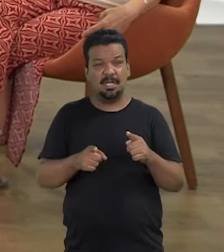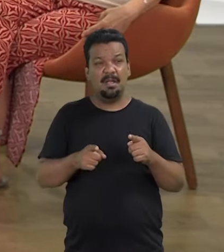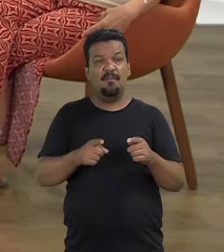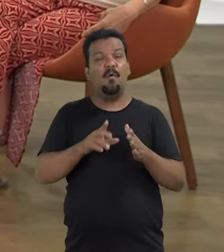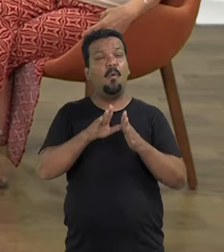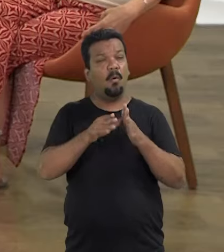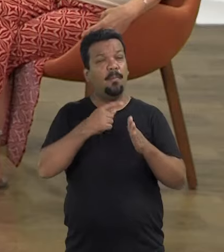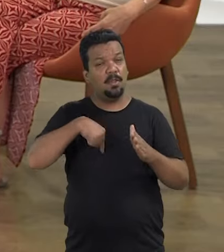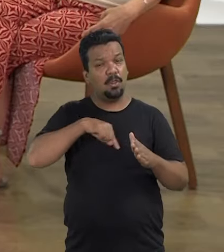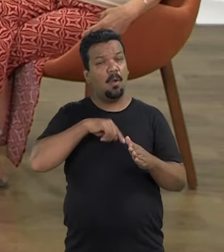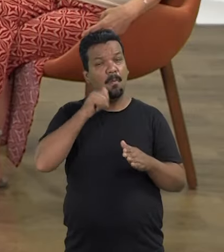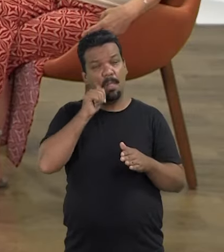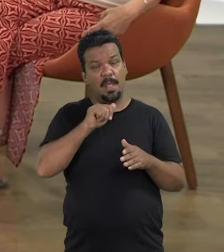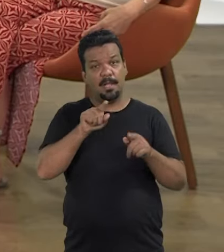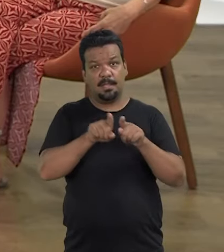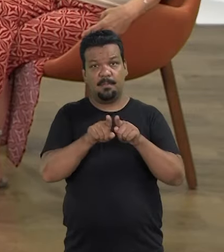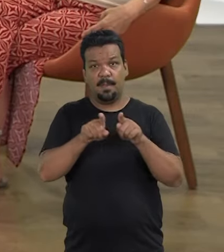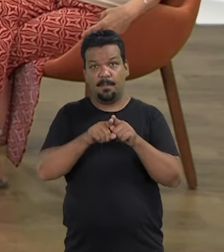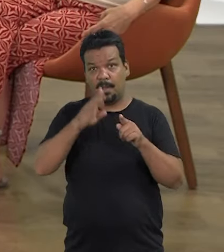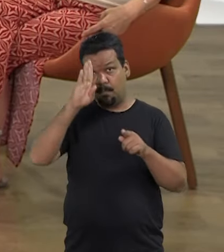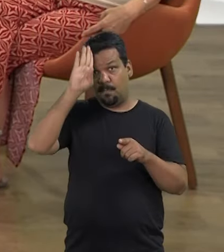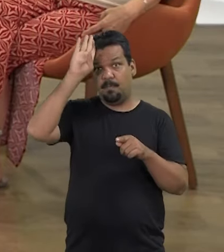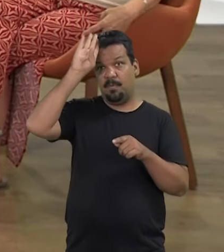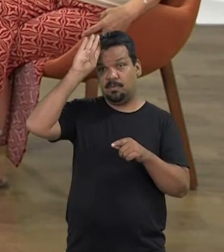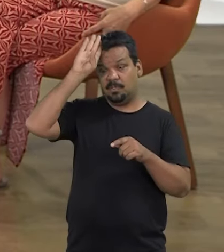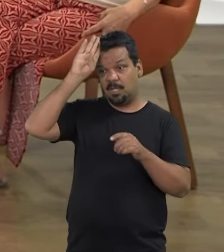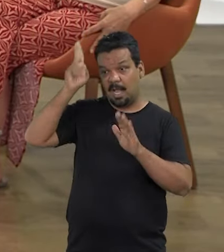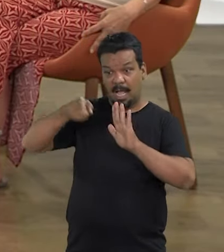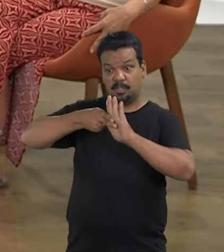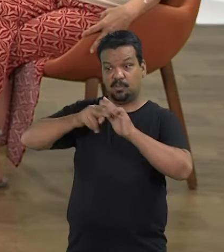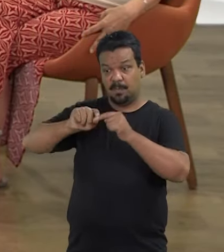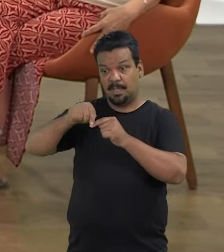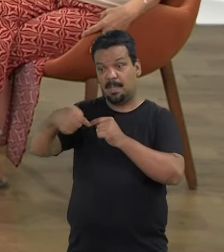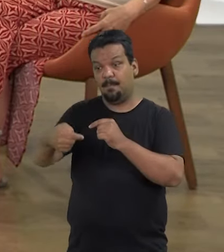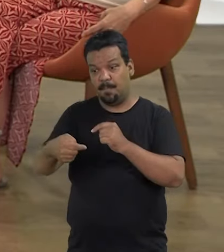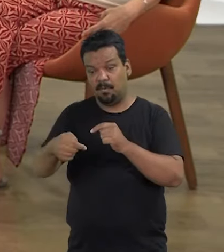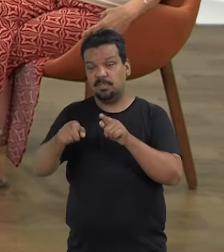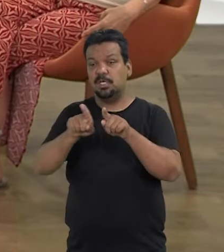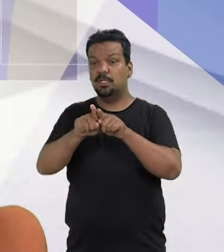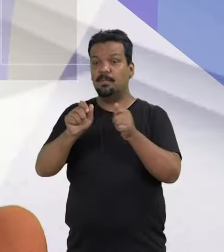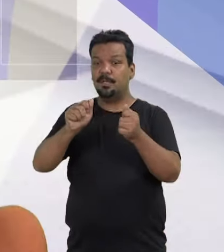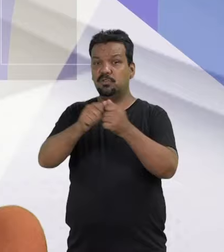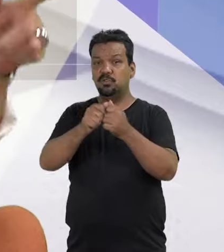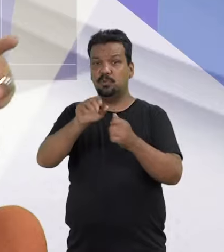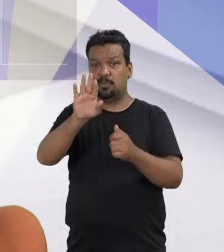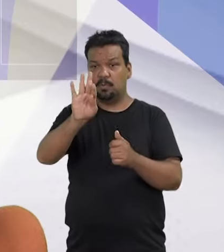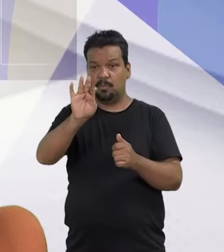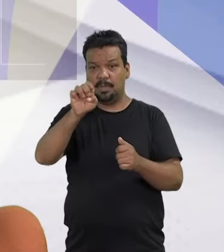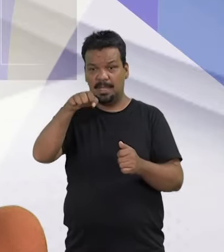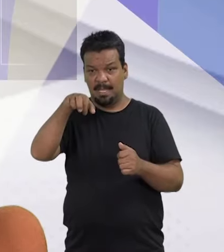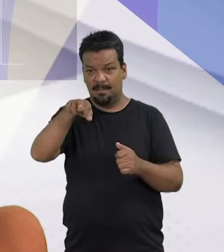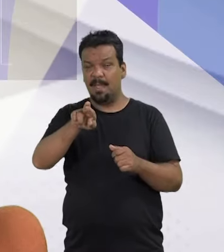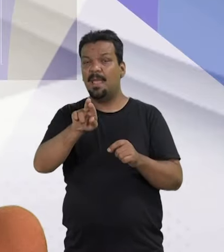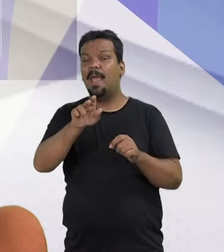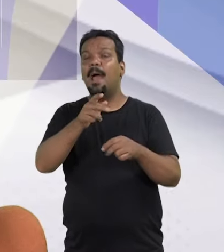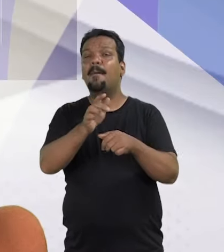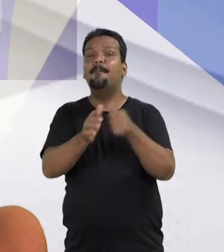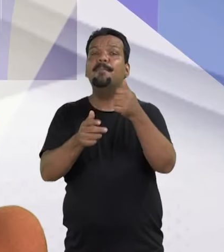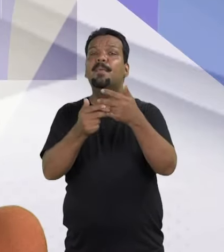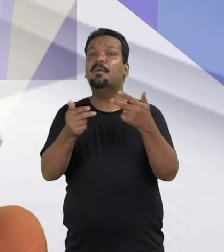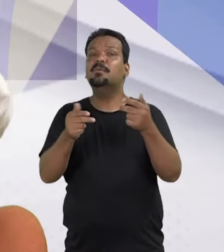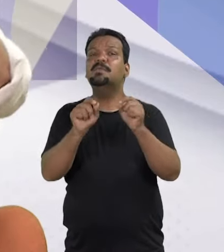em nós, mulheres. Tanto é que quando o seu Bolsonaro vai assumir depois e o seu Temer, o que é a primeira coisa que eles fazem?